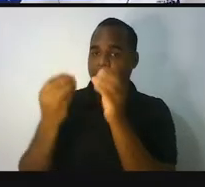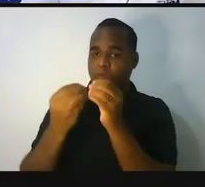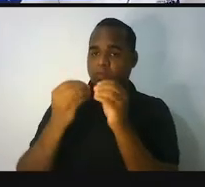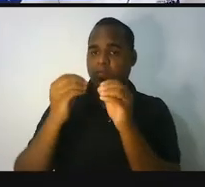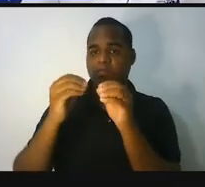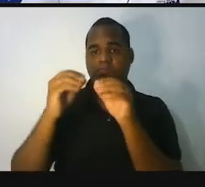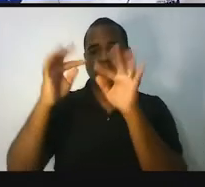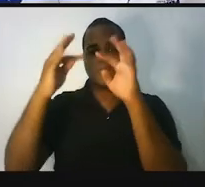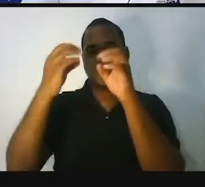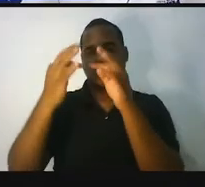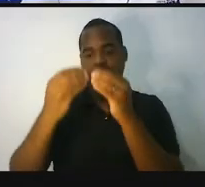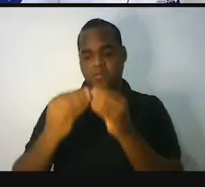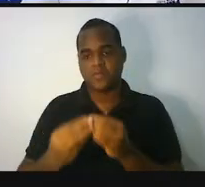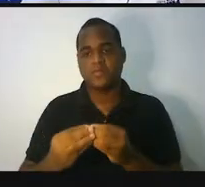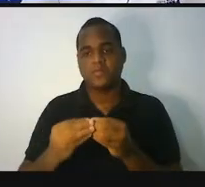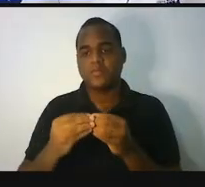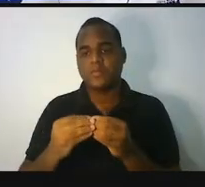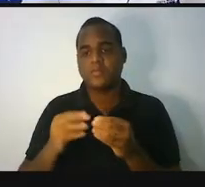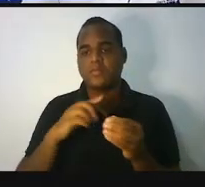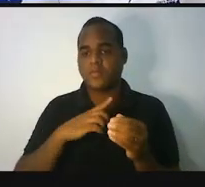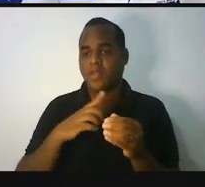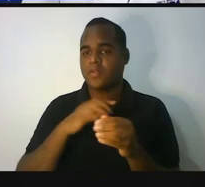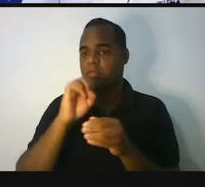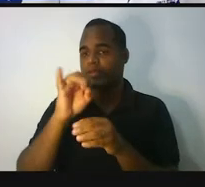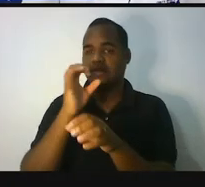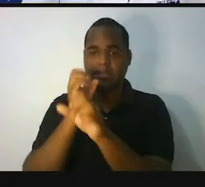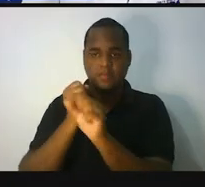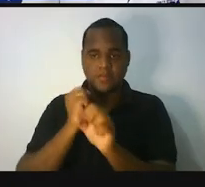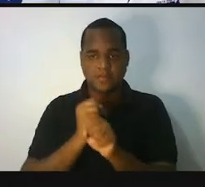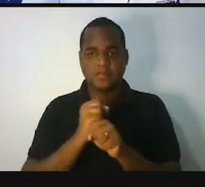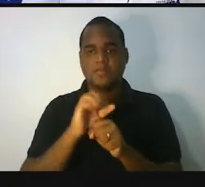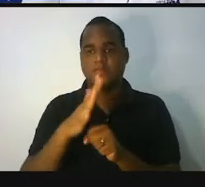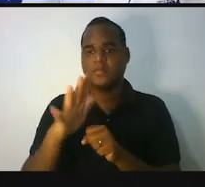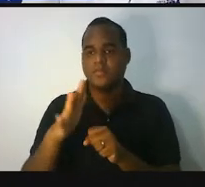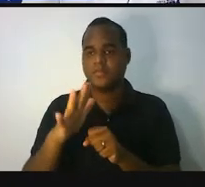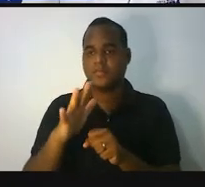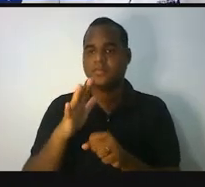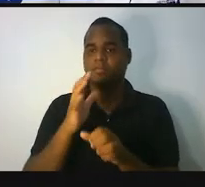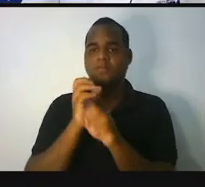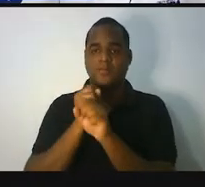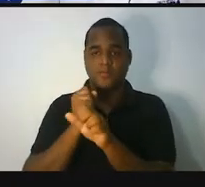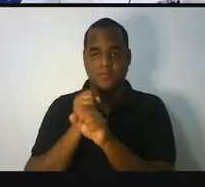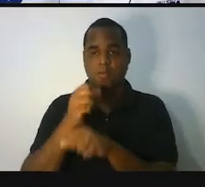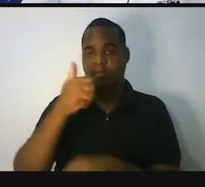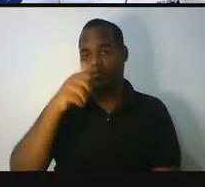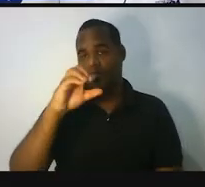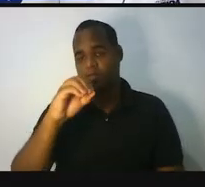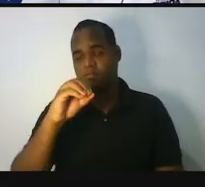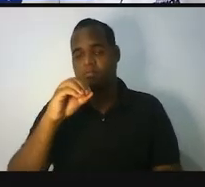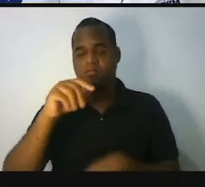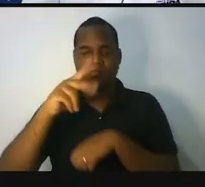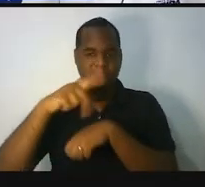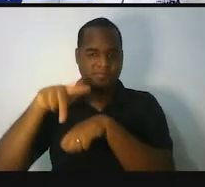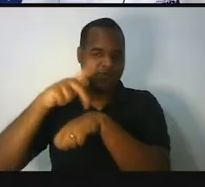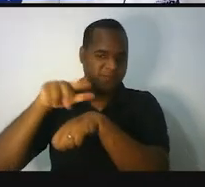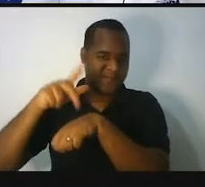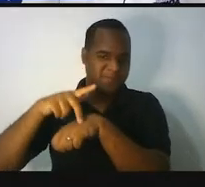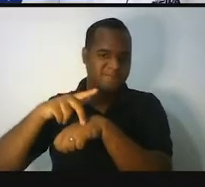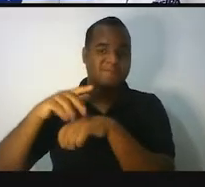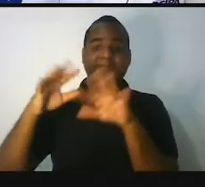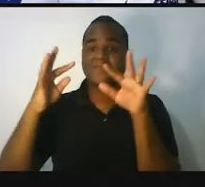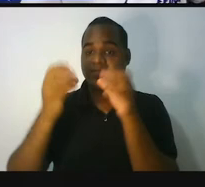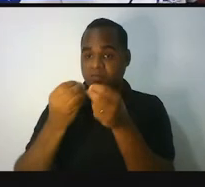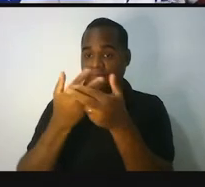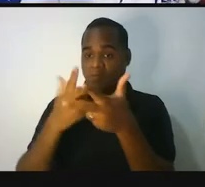aqui, ó. Porque esses aqui, se eu juntar todos esses, dá a soma dos dez. Se do total